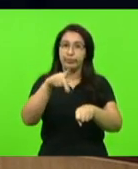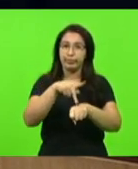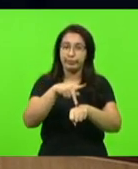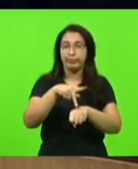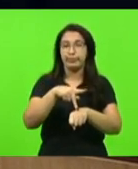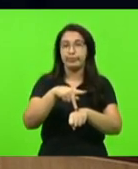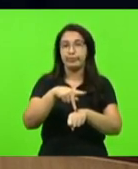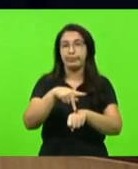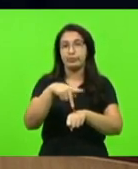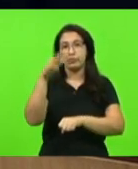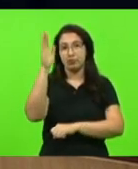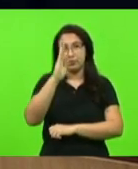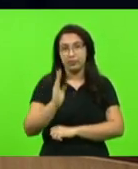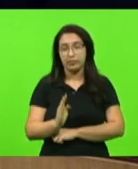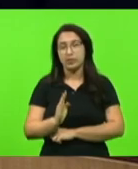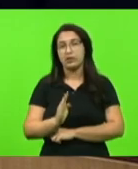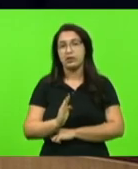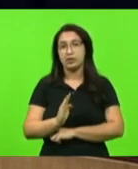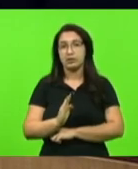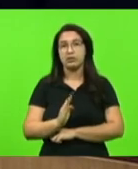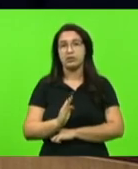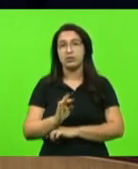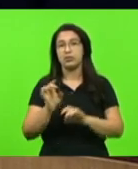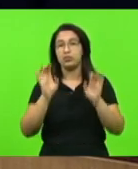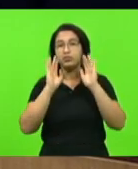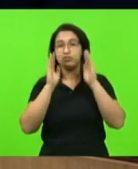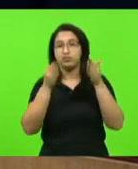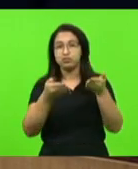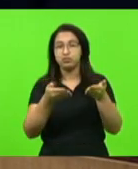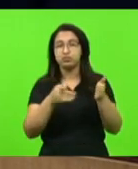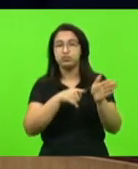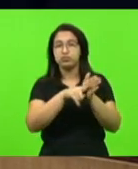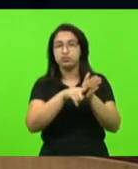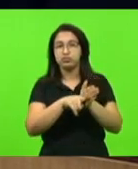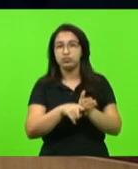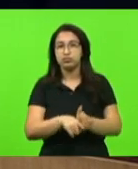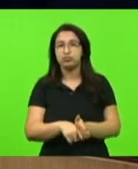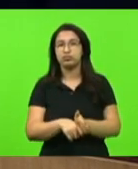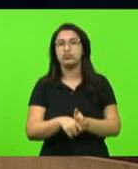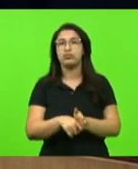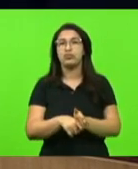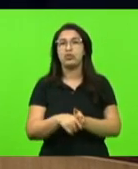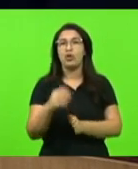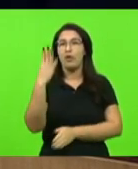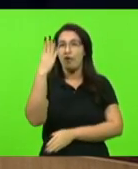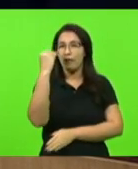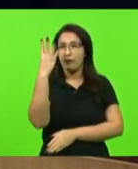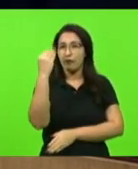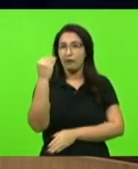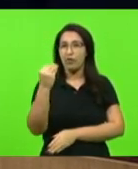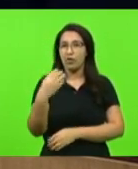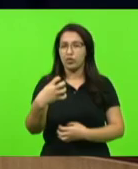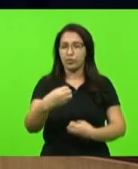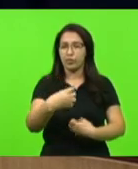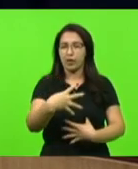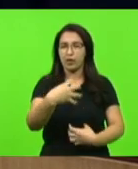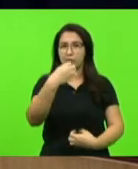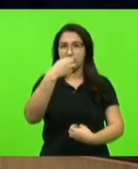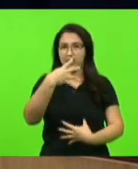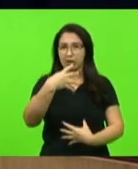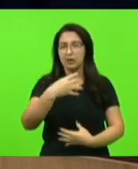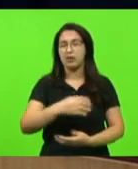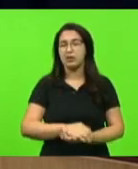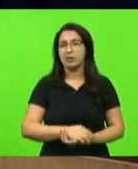sobre a questão especialmente dos exames de imagens que precisam ser feitos em